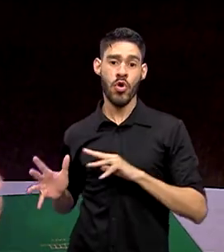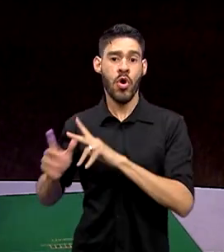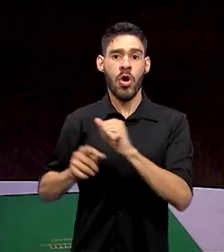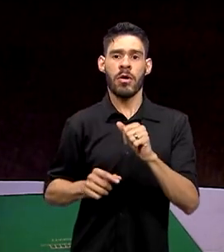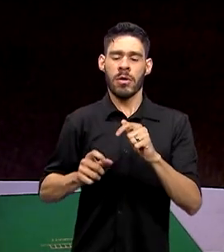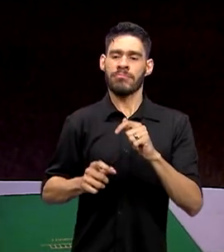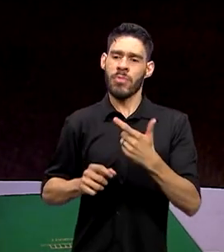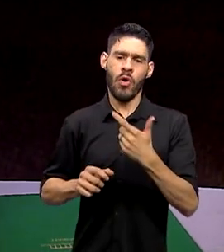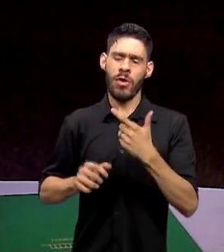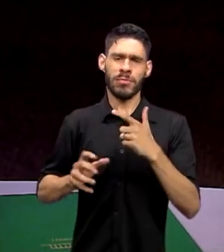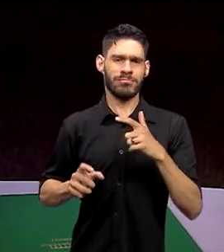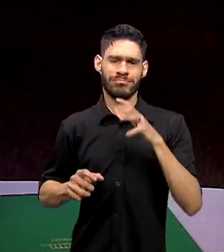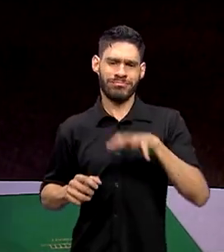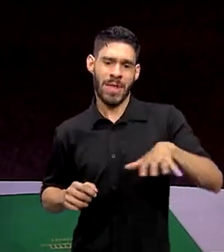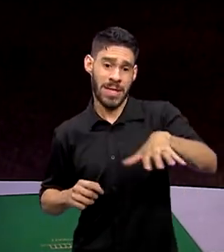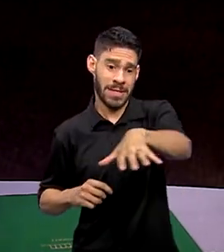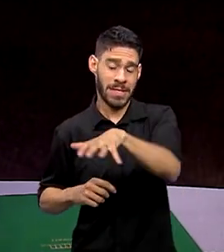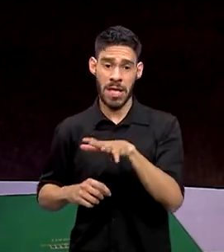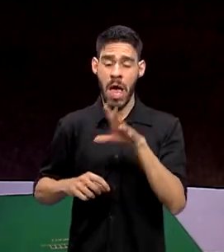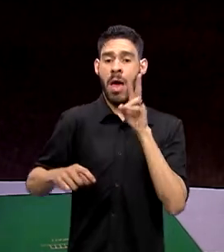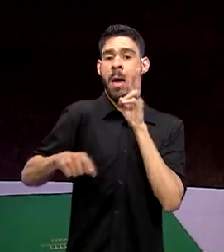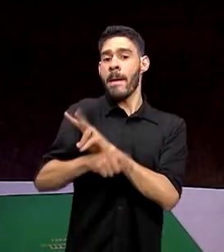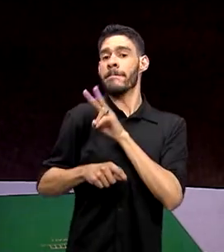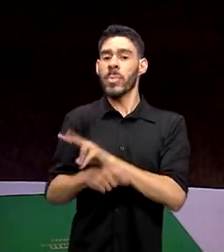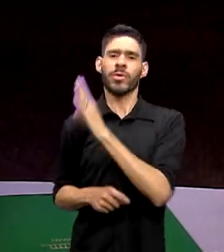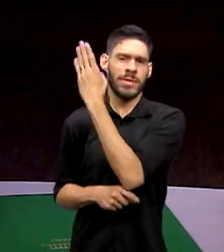os seus níveis e a proteção ao meio ambiente.